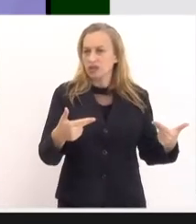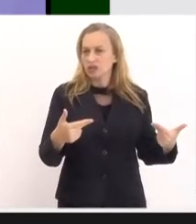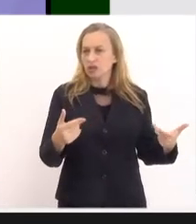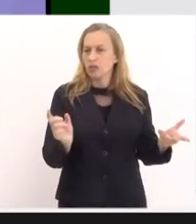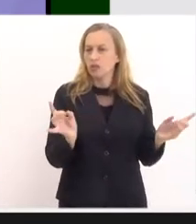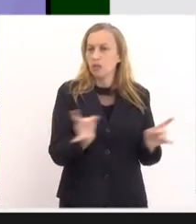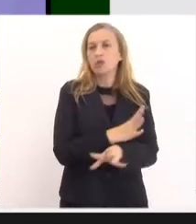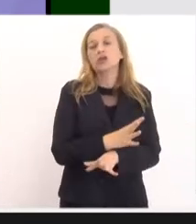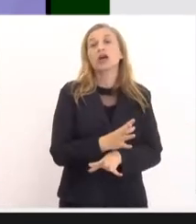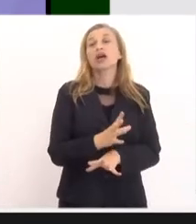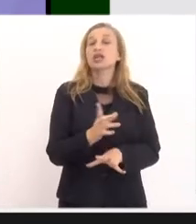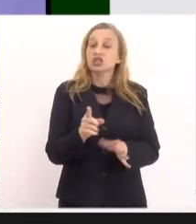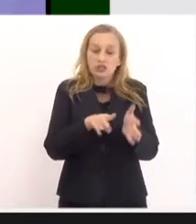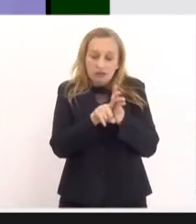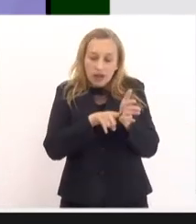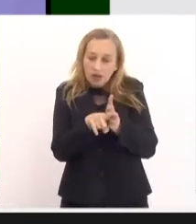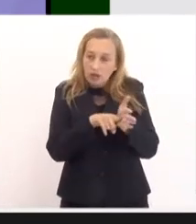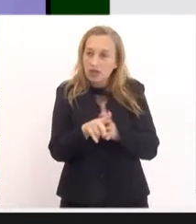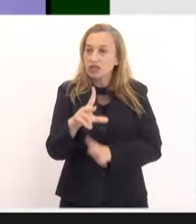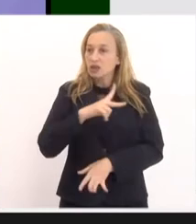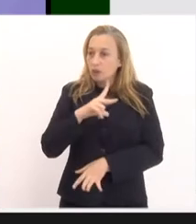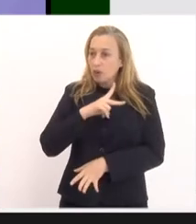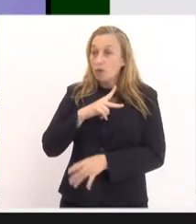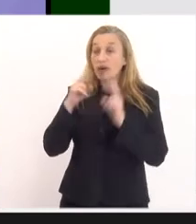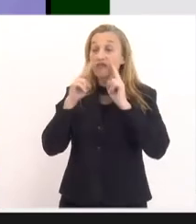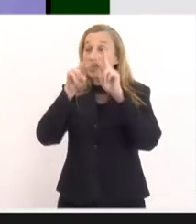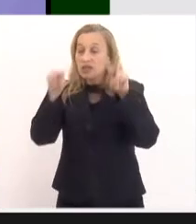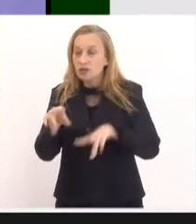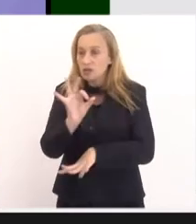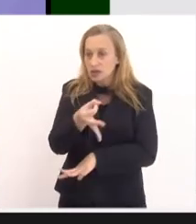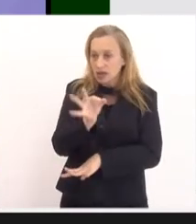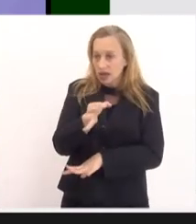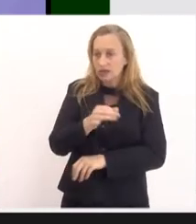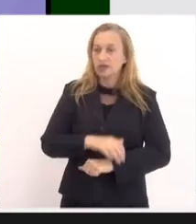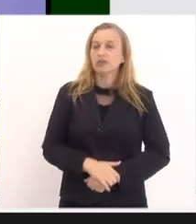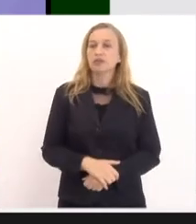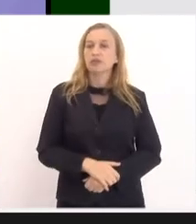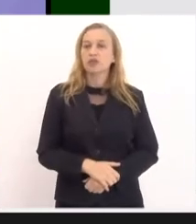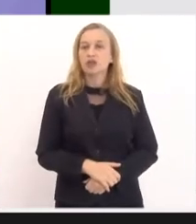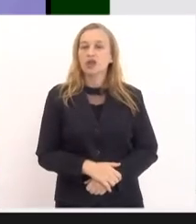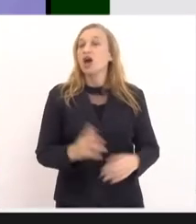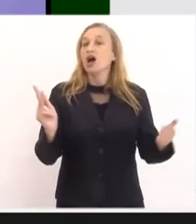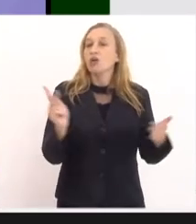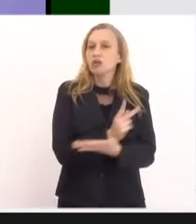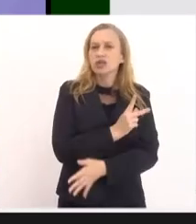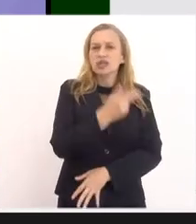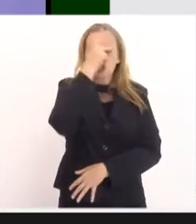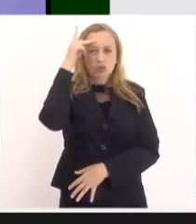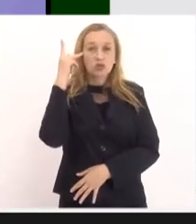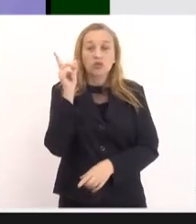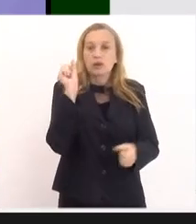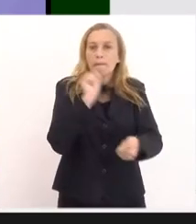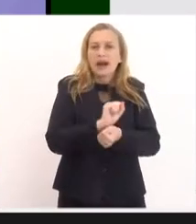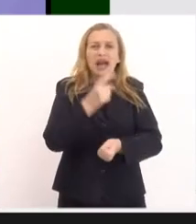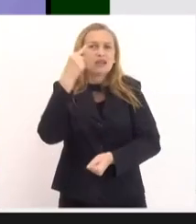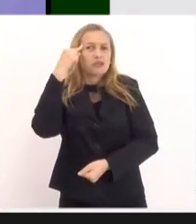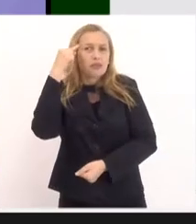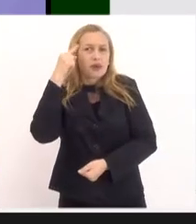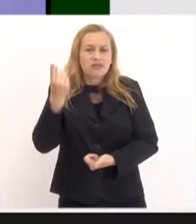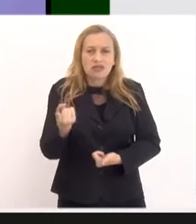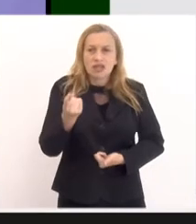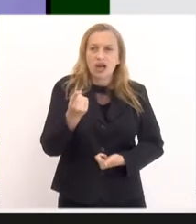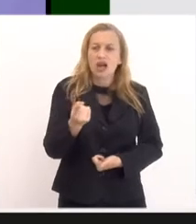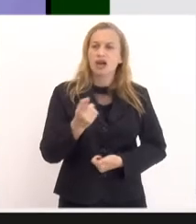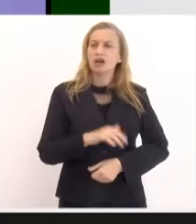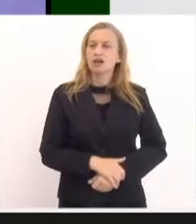E aí a gente faz a nossa análise, a nossa visão crítica e avaliação de risco e benefício. O que aconteceu, as pessoas pararam de pensar, então elas pegam os